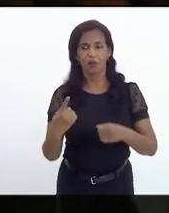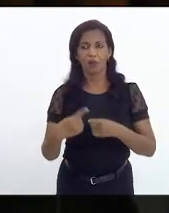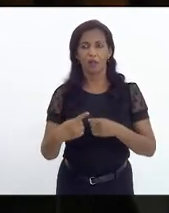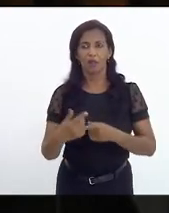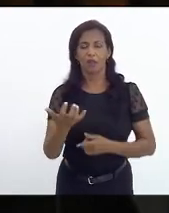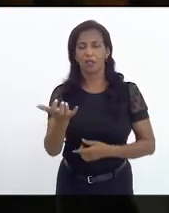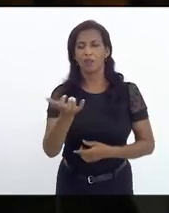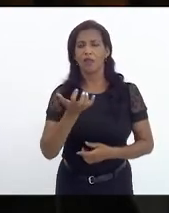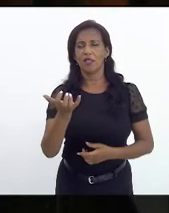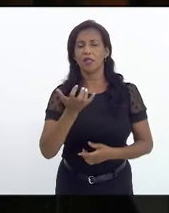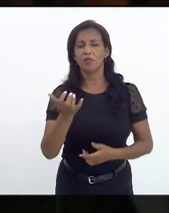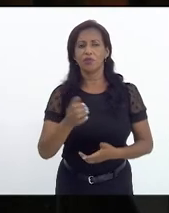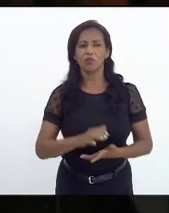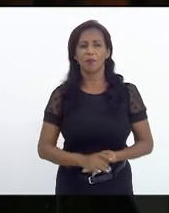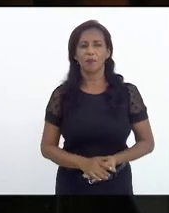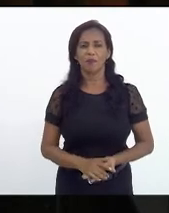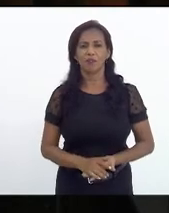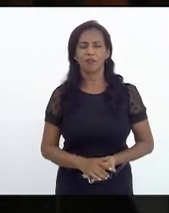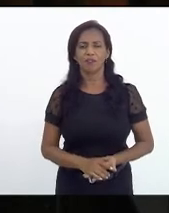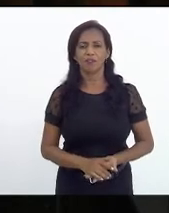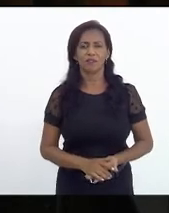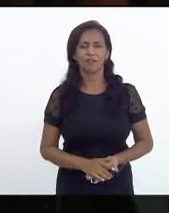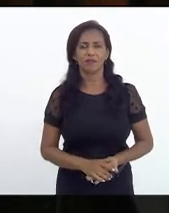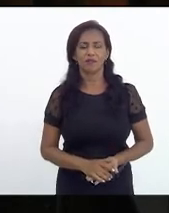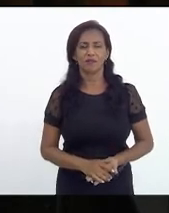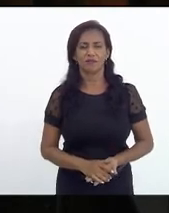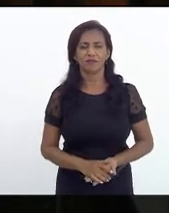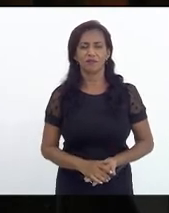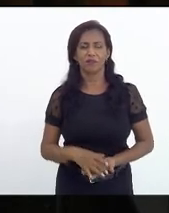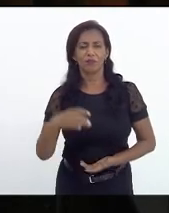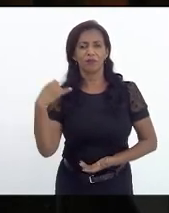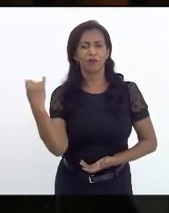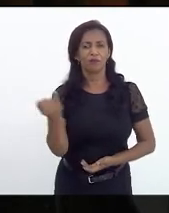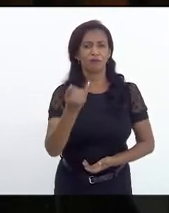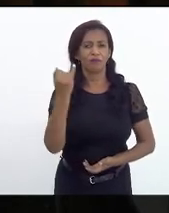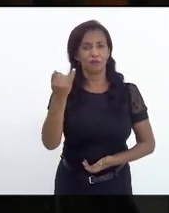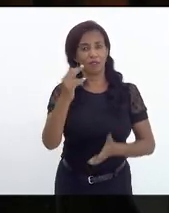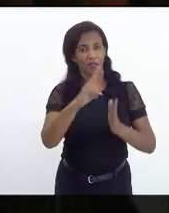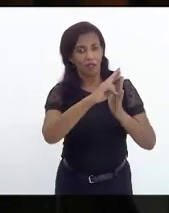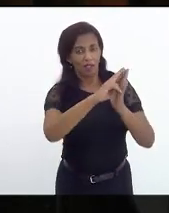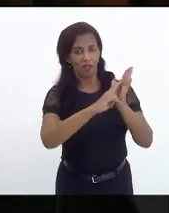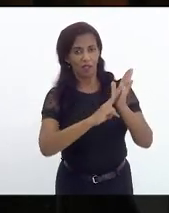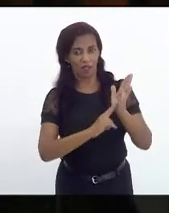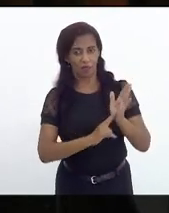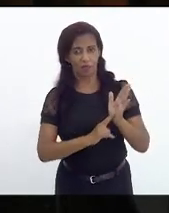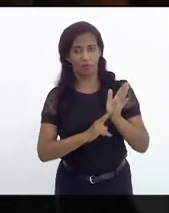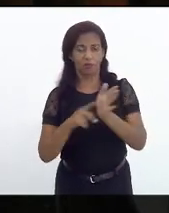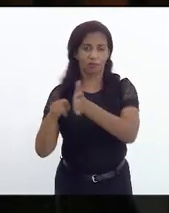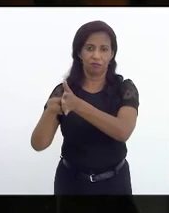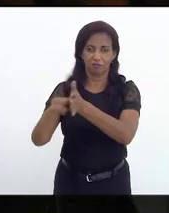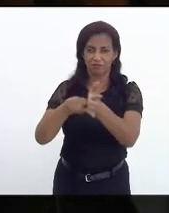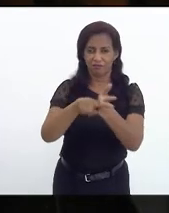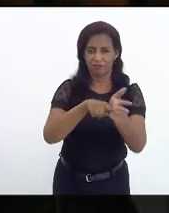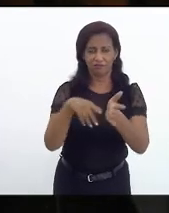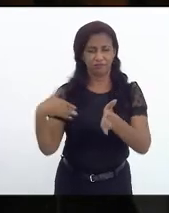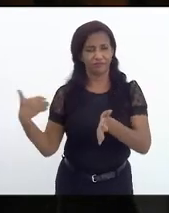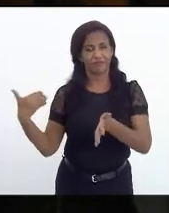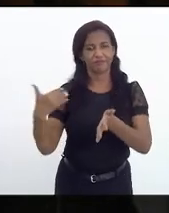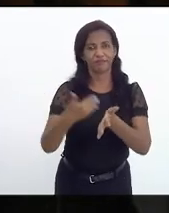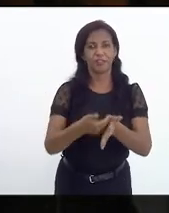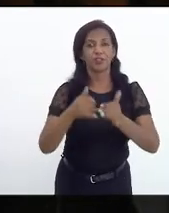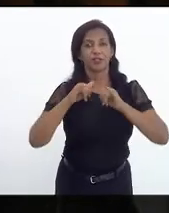repercutir um importante relatório de pesquisa recentemente